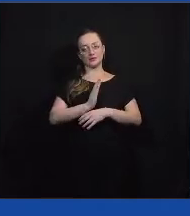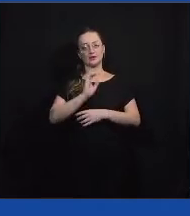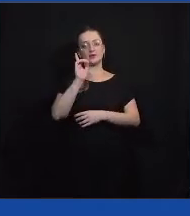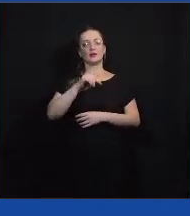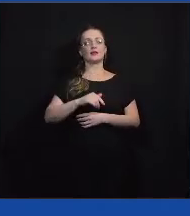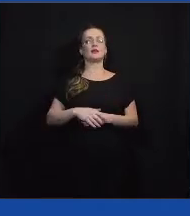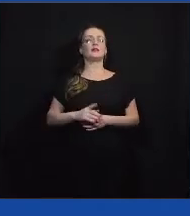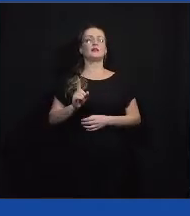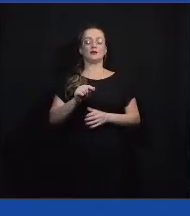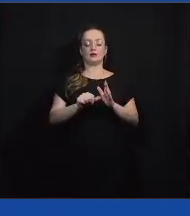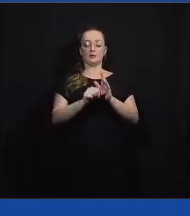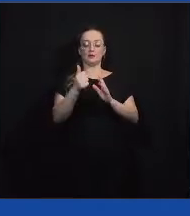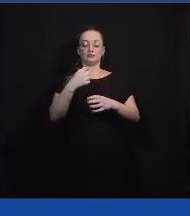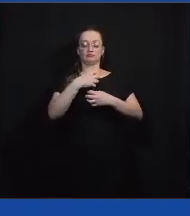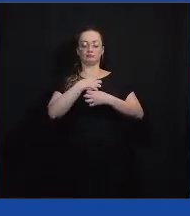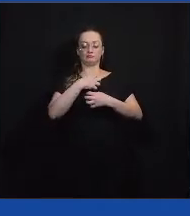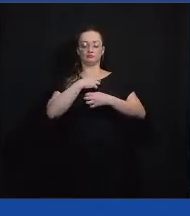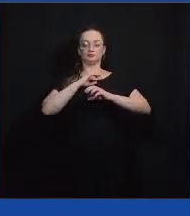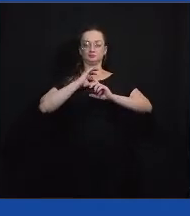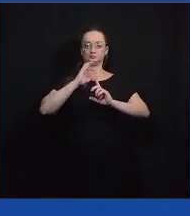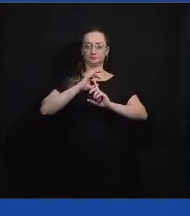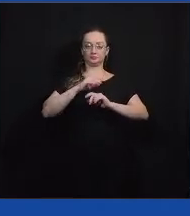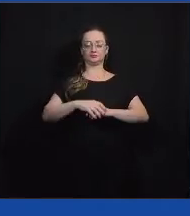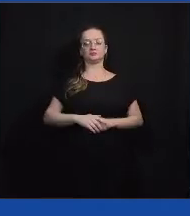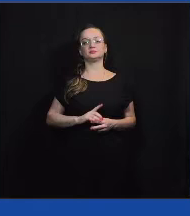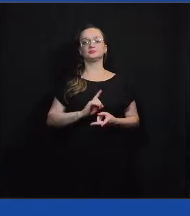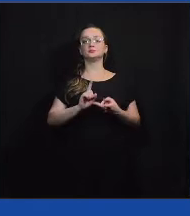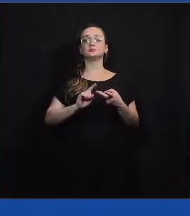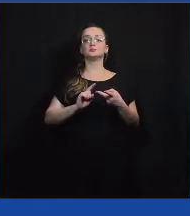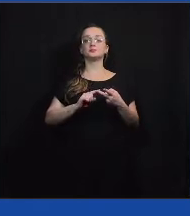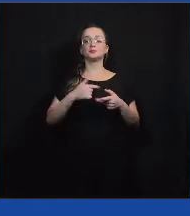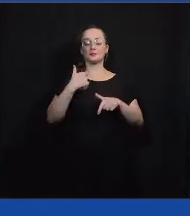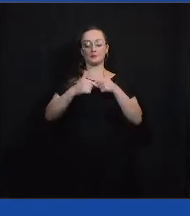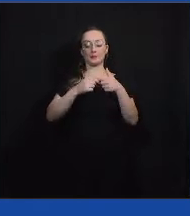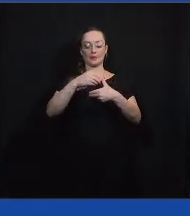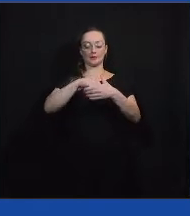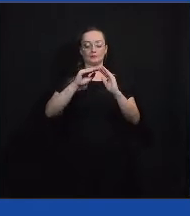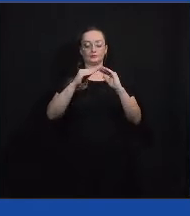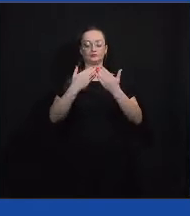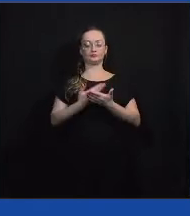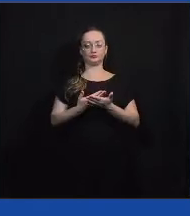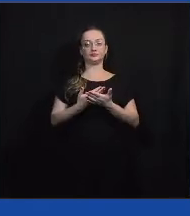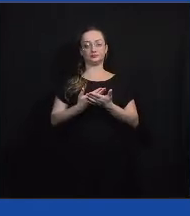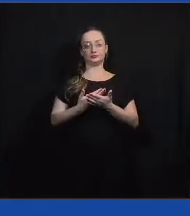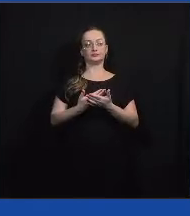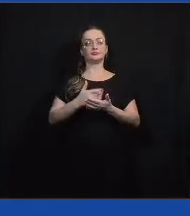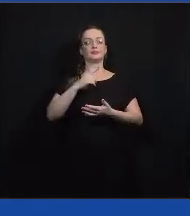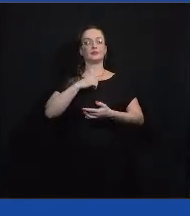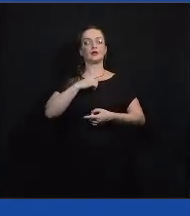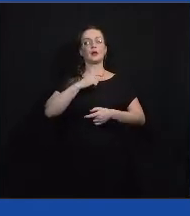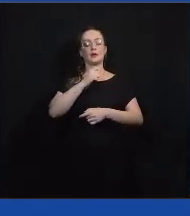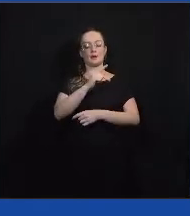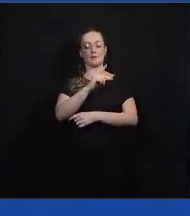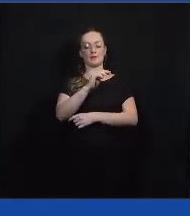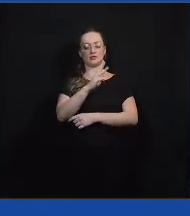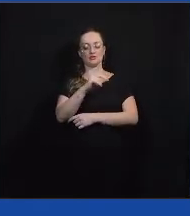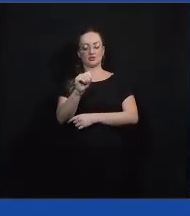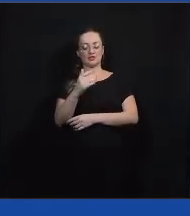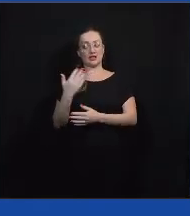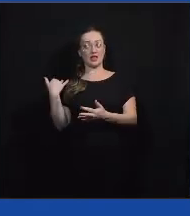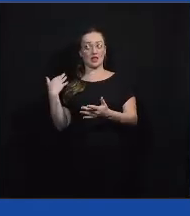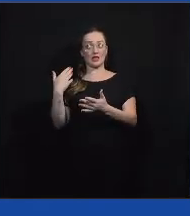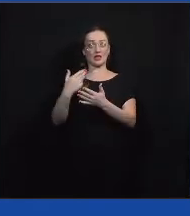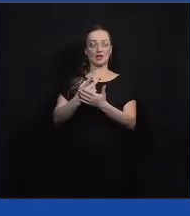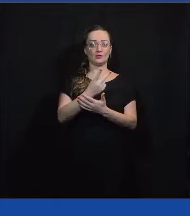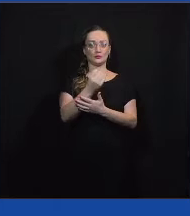é o nosso primeiro eixo de impacto. O segundo é o nosso trabalho em escolas, que apesar de estar no DNA do Politise desde lá de 2015, é uma